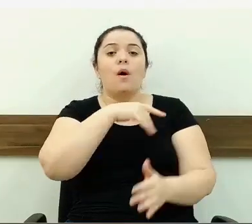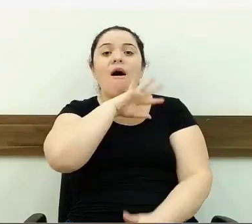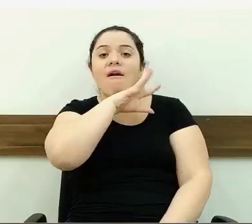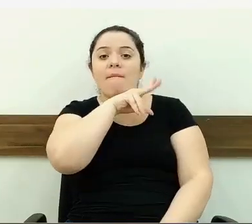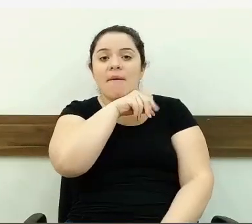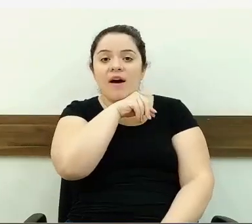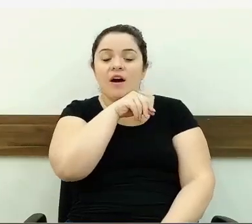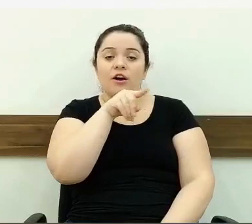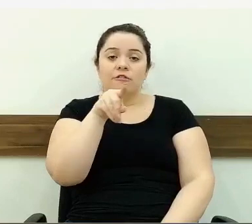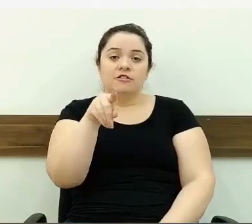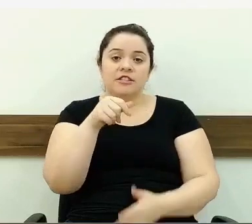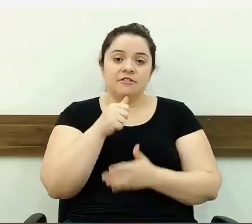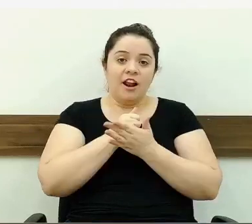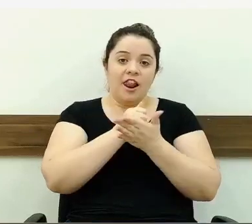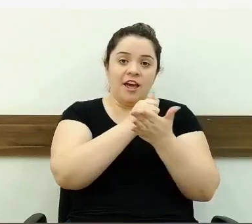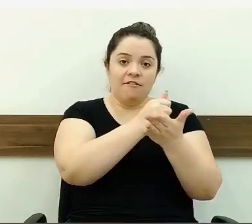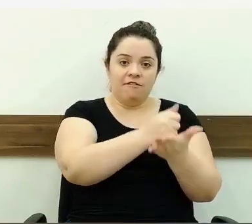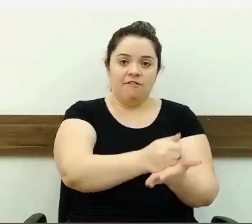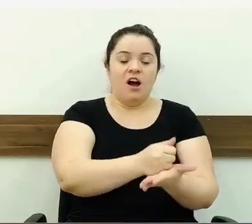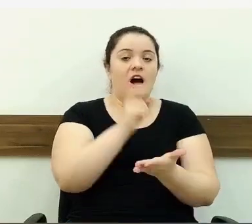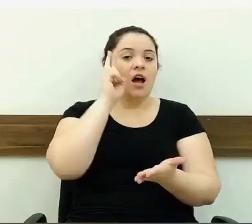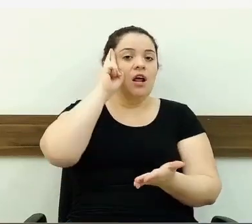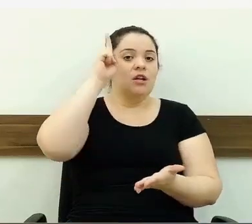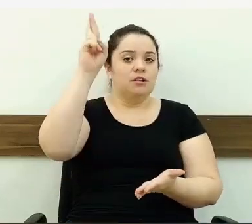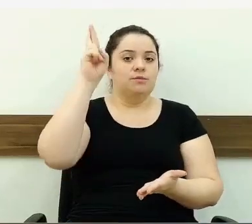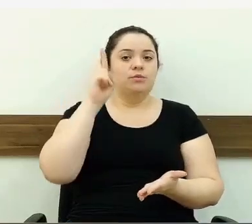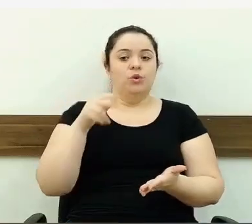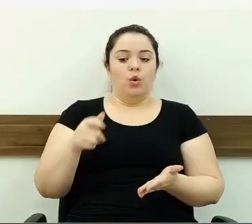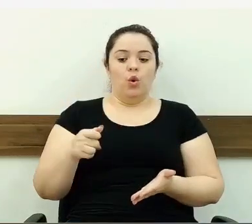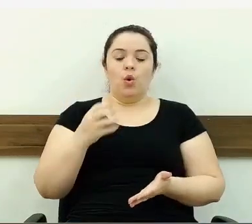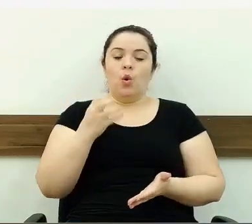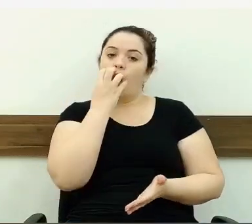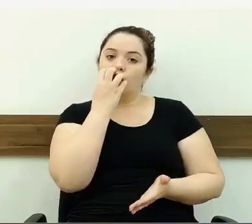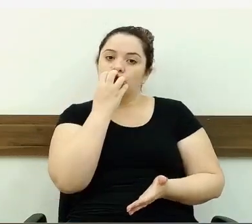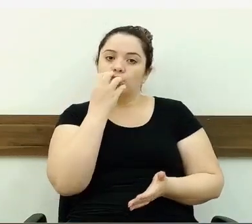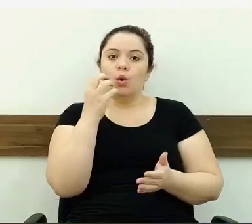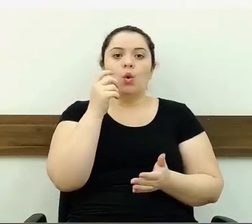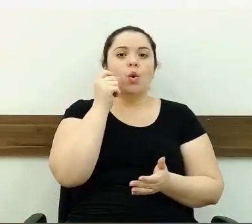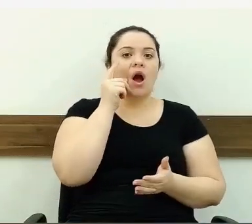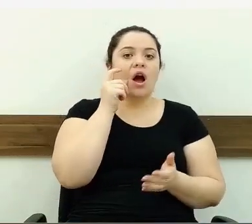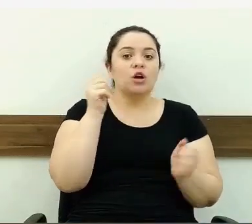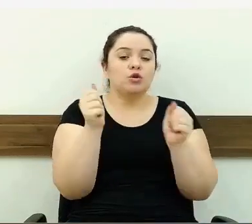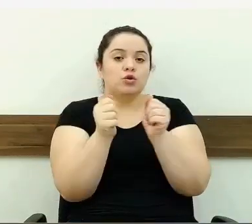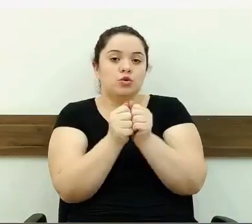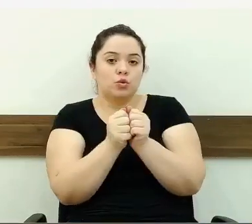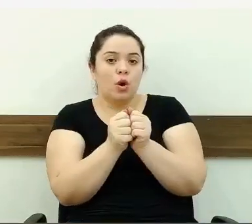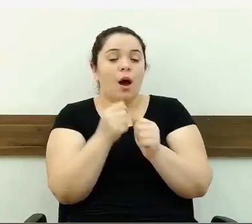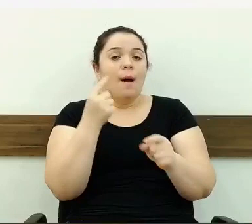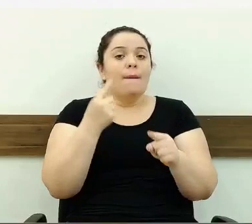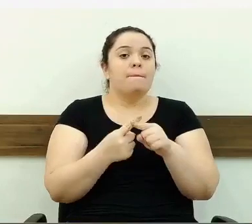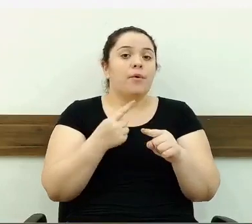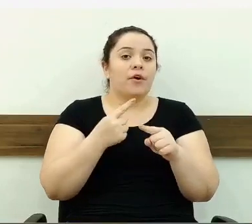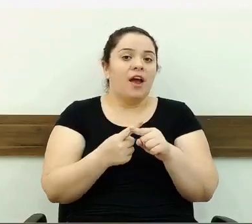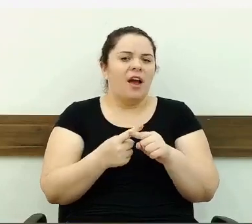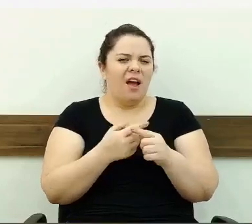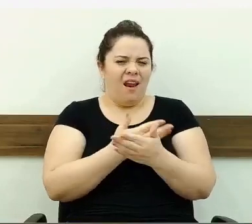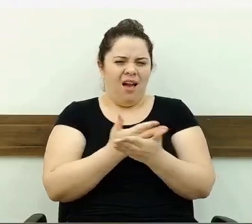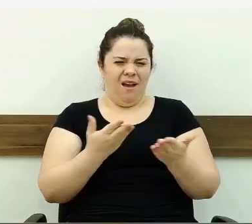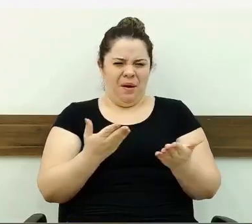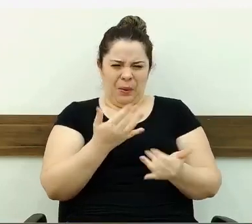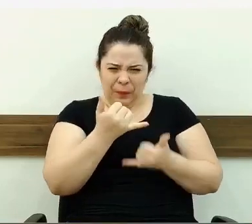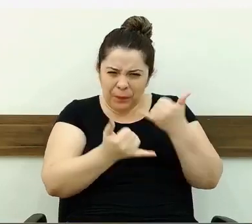levar... O dono vai com o animal lá para brincar. Por que que é a necessidade desse? Ah, mas a Karina quer um... um parque... Gente,